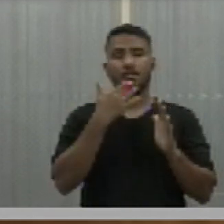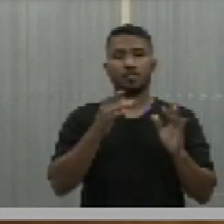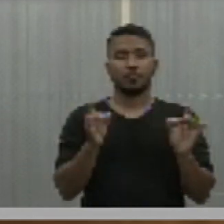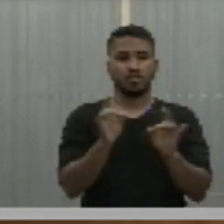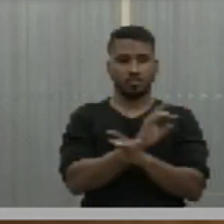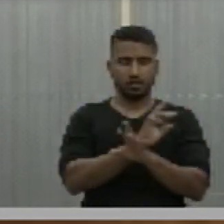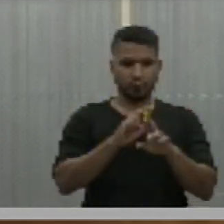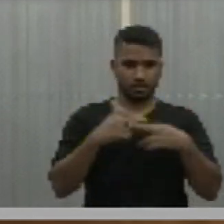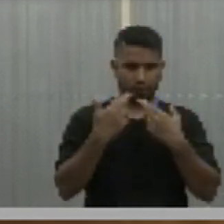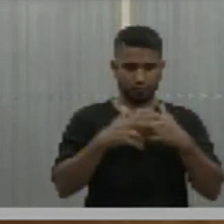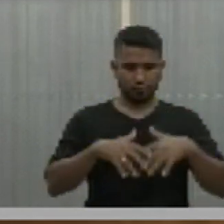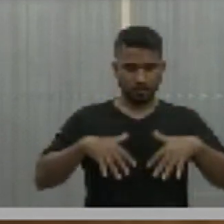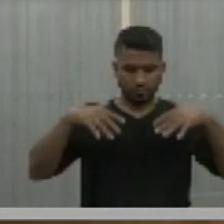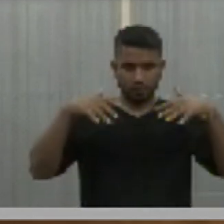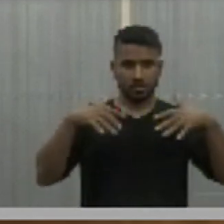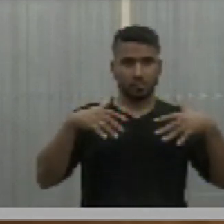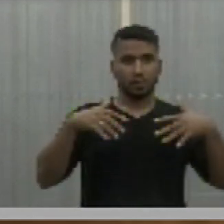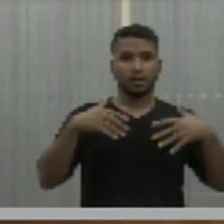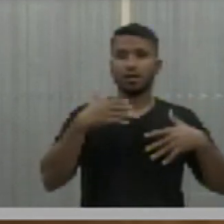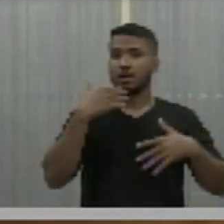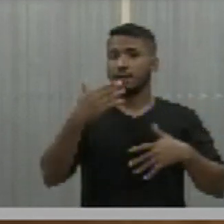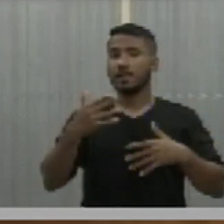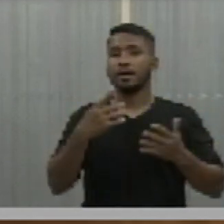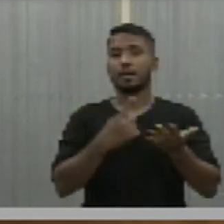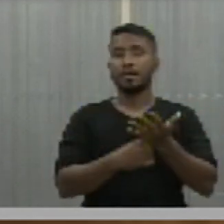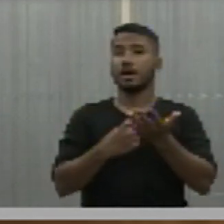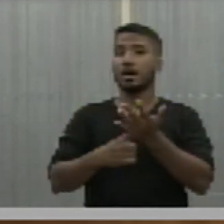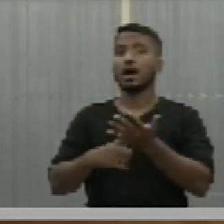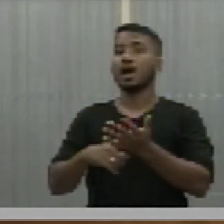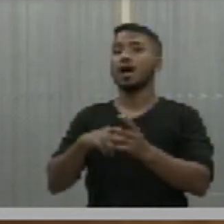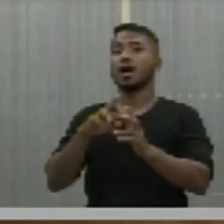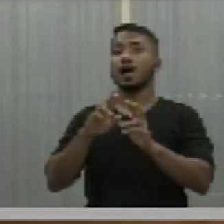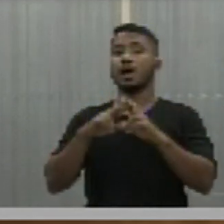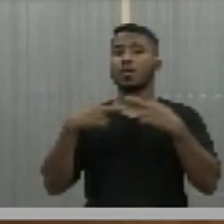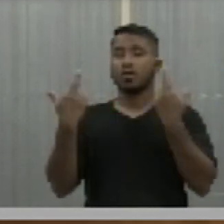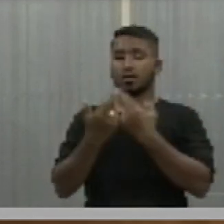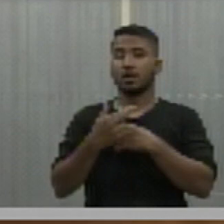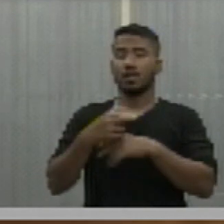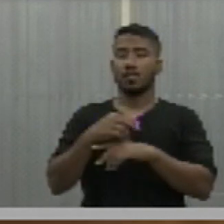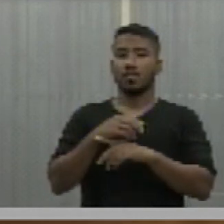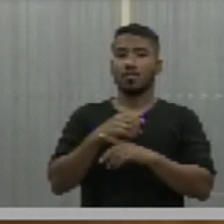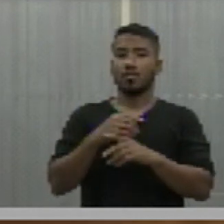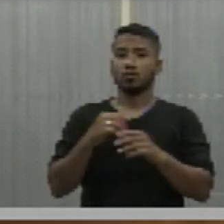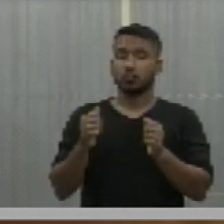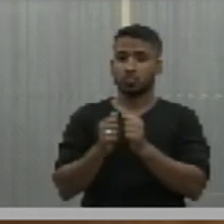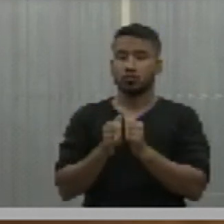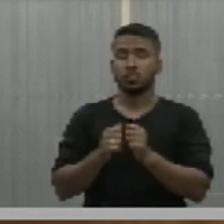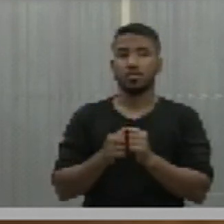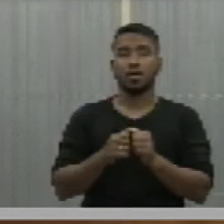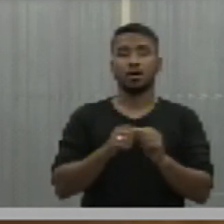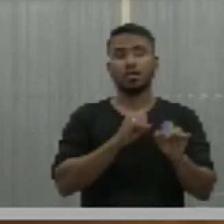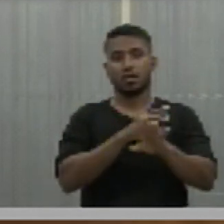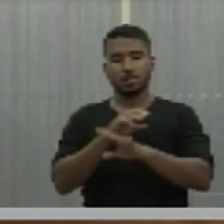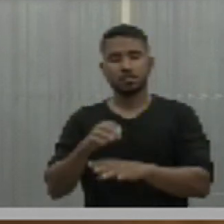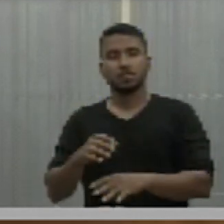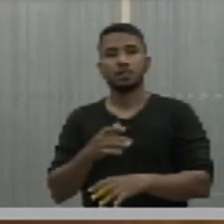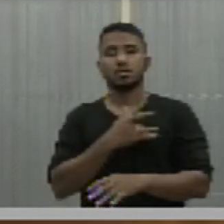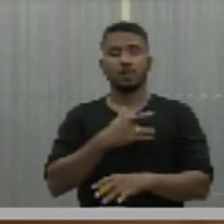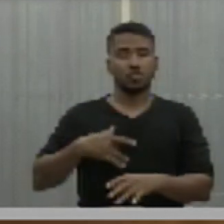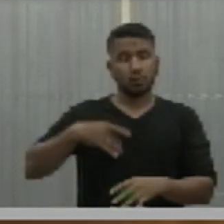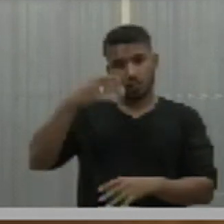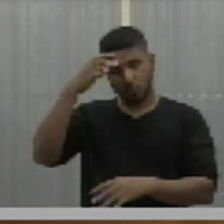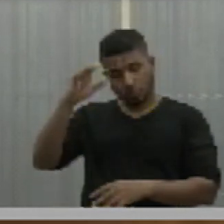ouvido o plenário, seja realizada uma audiência pública perante a Comissão de Saúde, Educação e Cultura, a ser